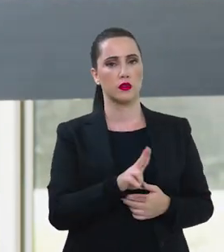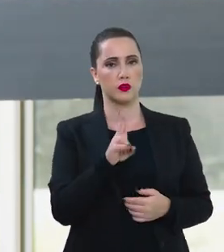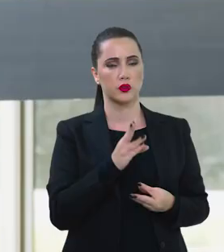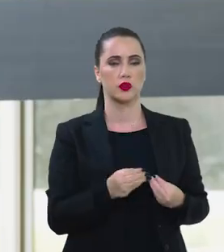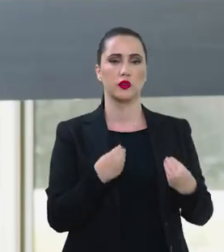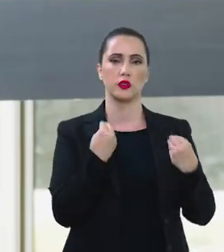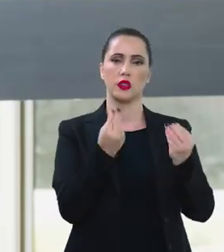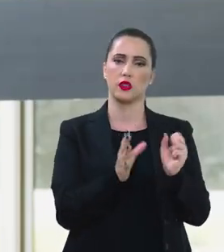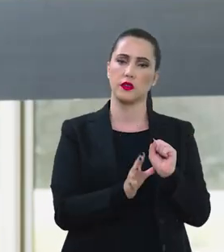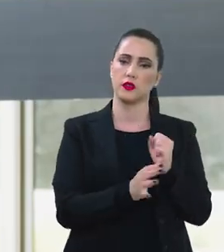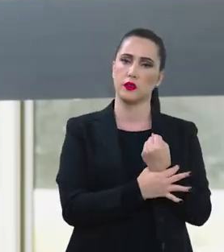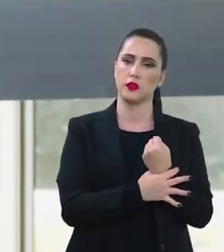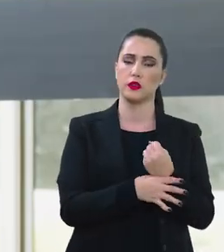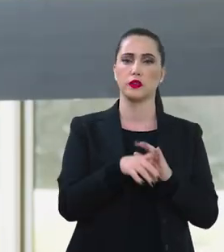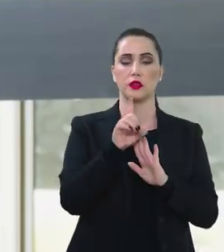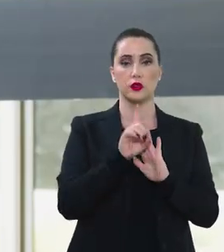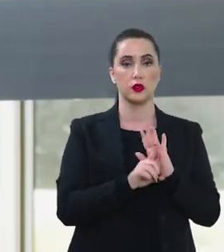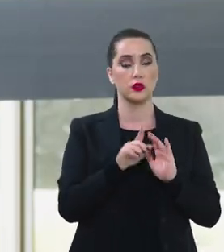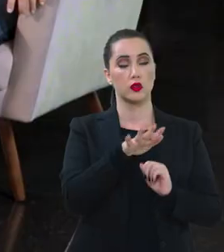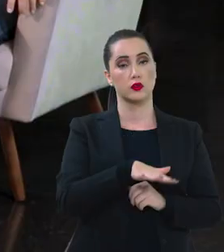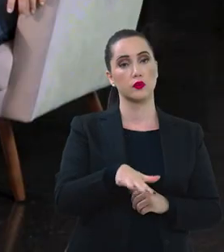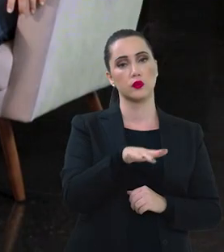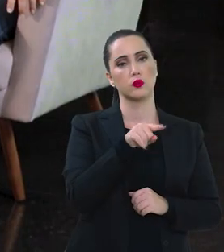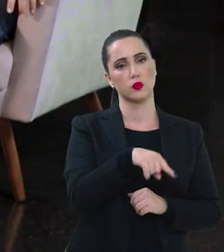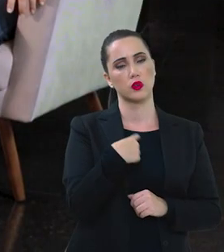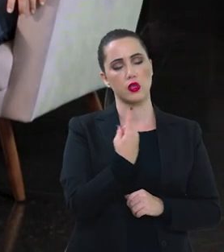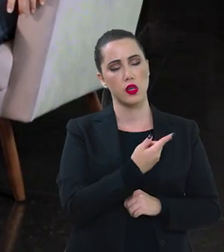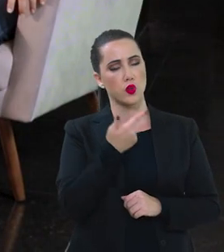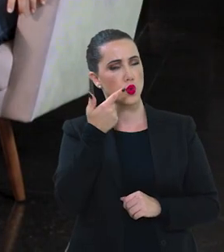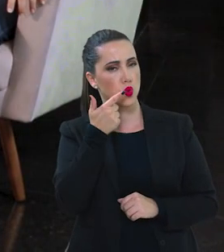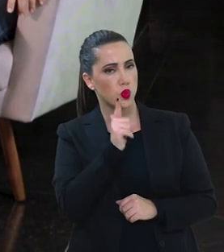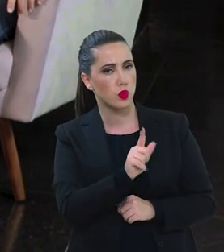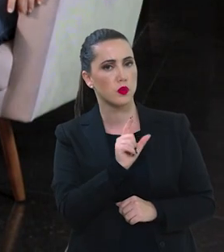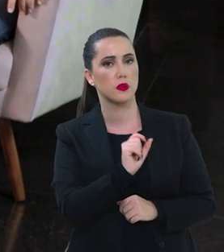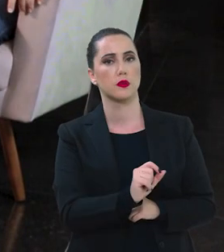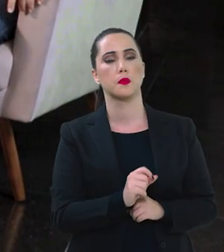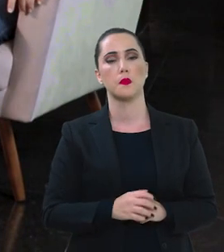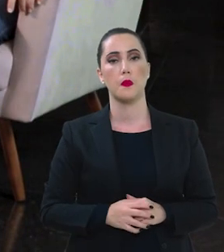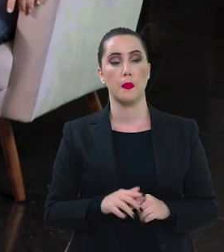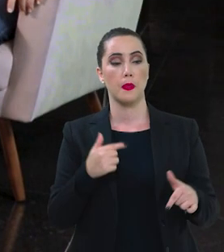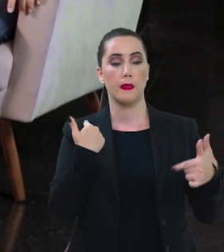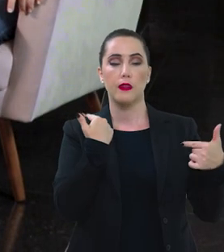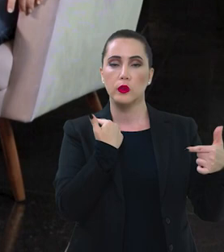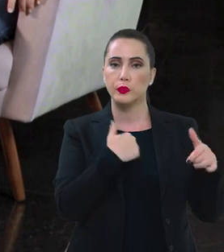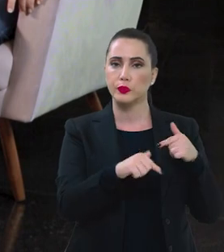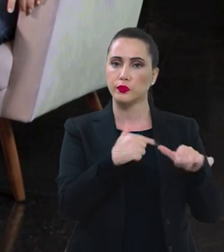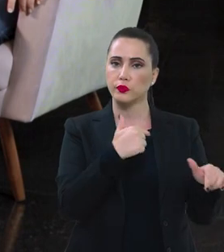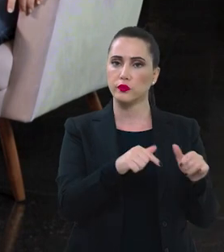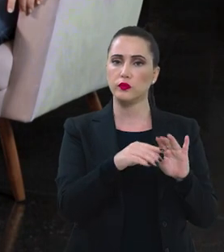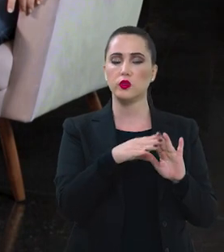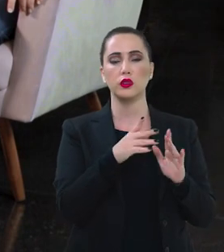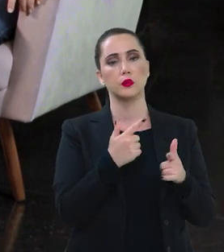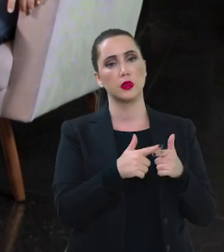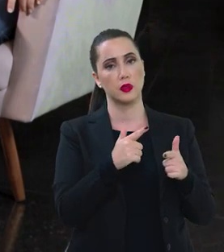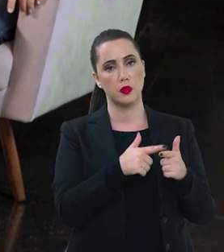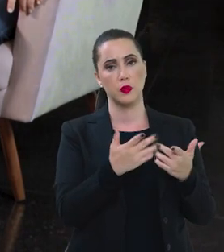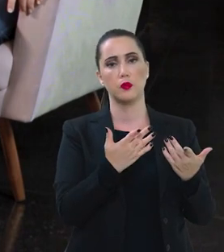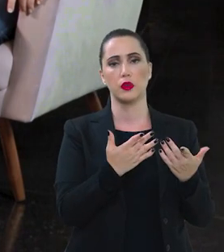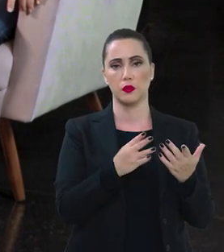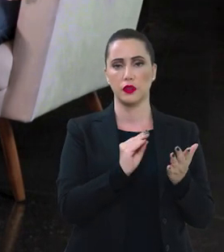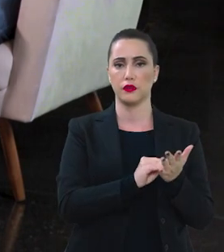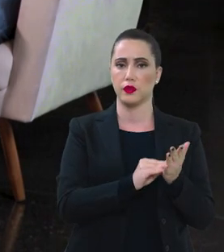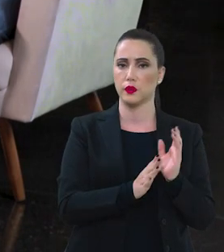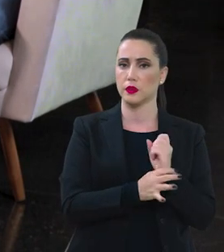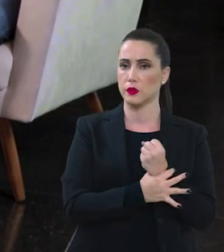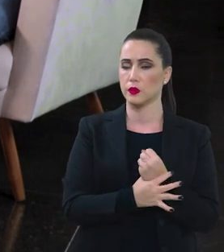através da garantia, né, de chegar a essas políticas nesses territórios que a gente consegue trabalhar o problema da segurança.